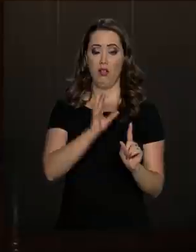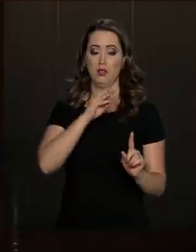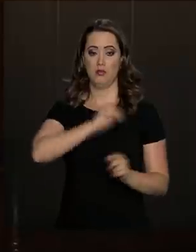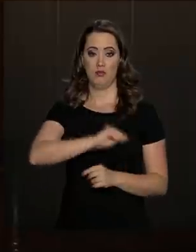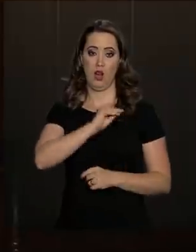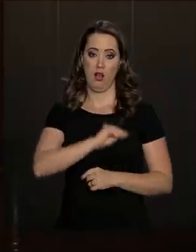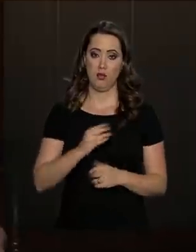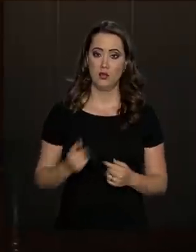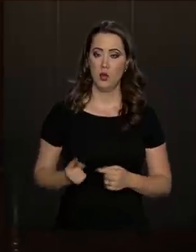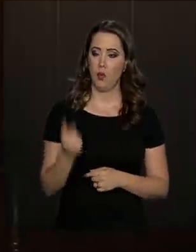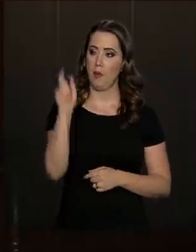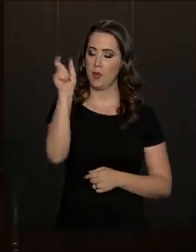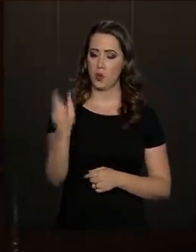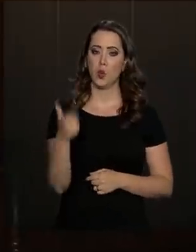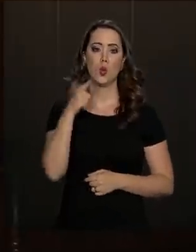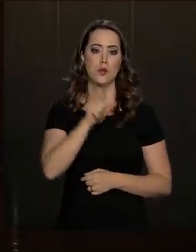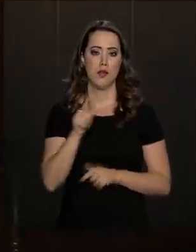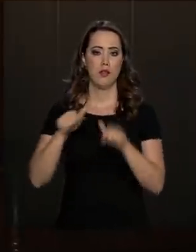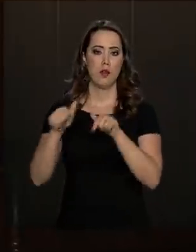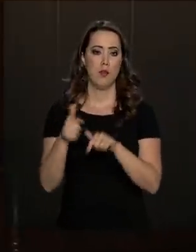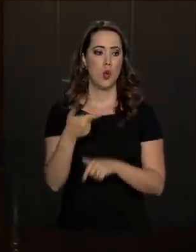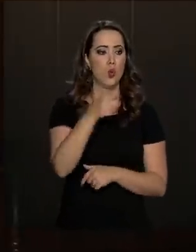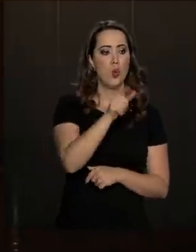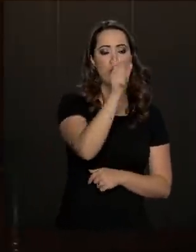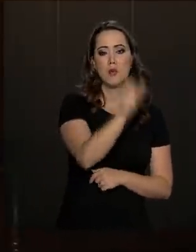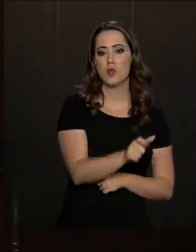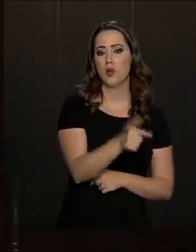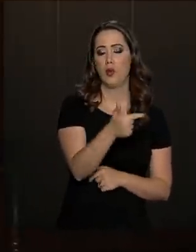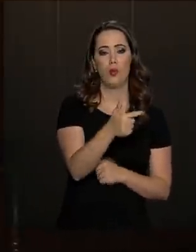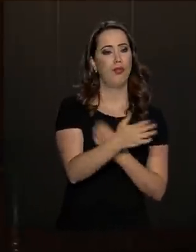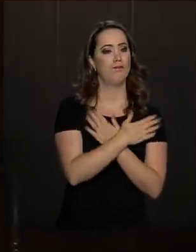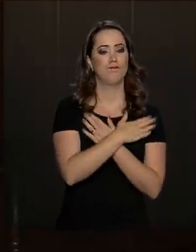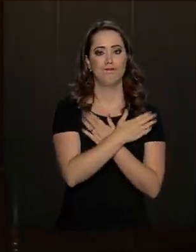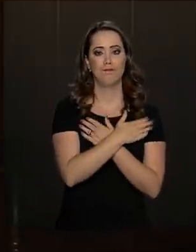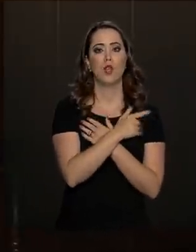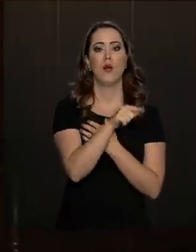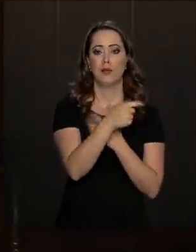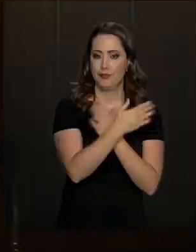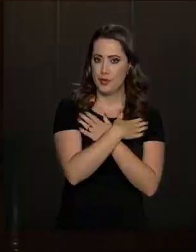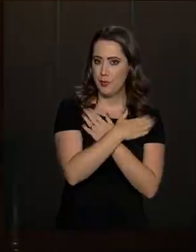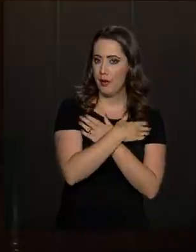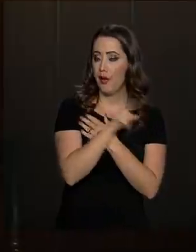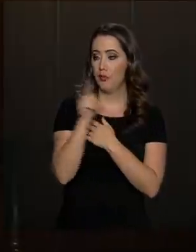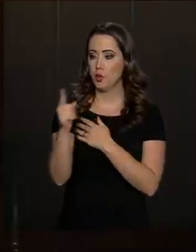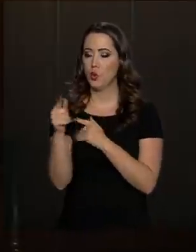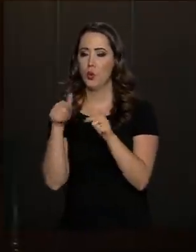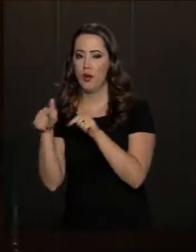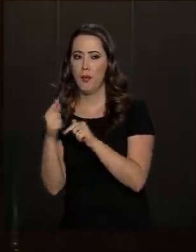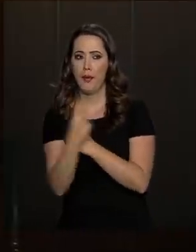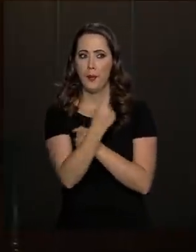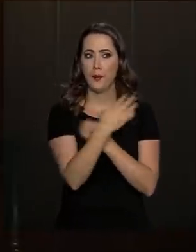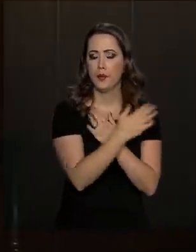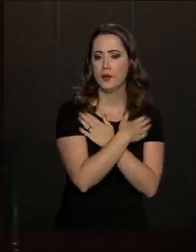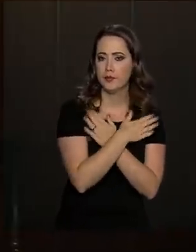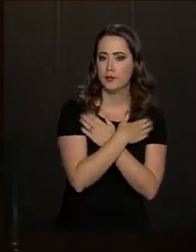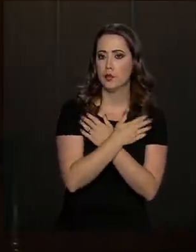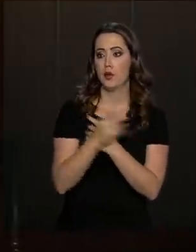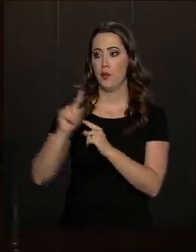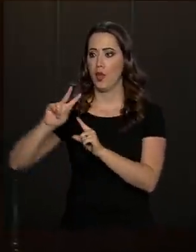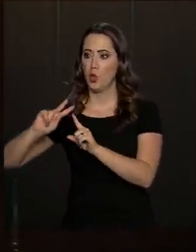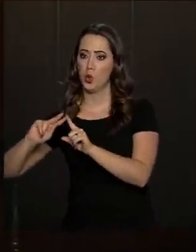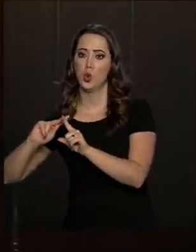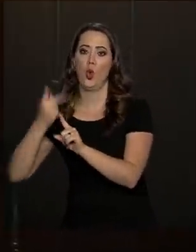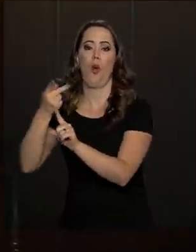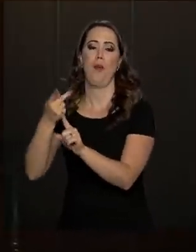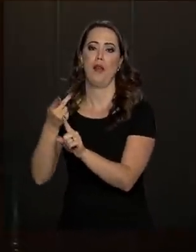pagamentos. Então, para um brasileiro conseguir emprego, o outro fica desempregado. Os encargos chegam a dobrar o custo da mão de obra.